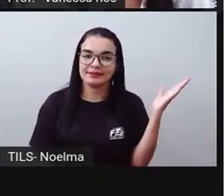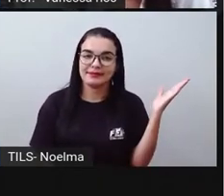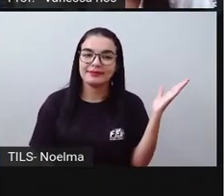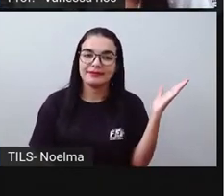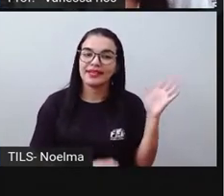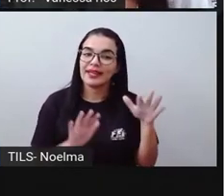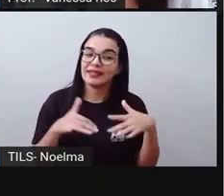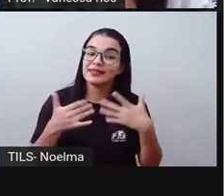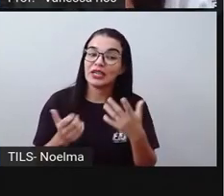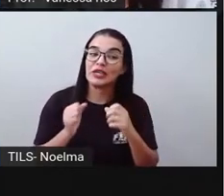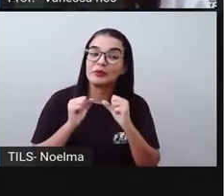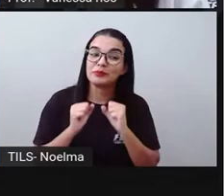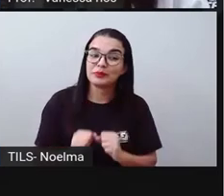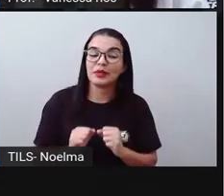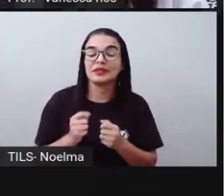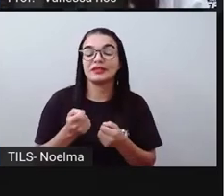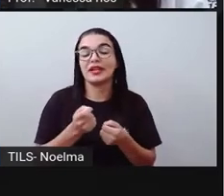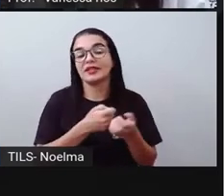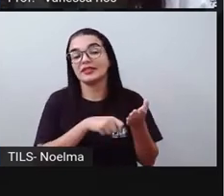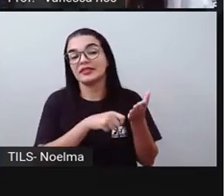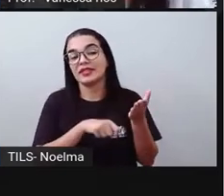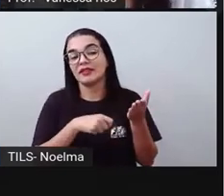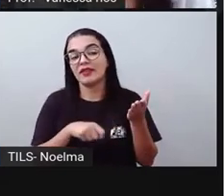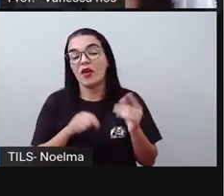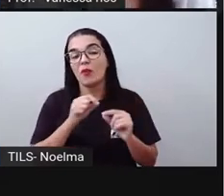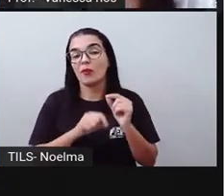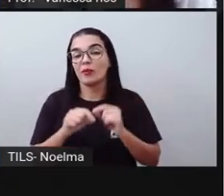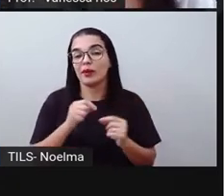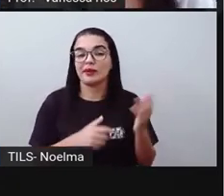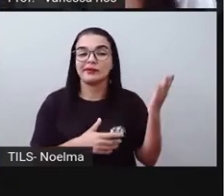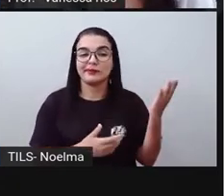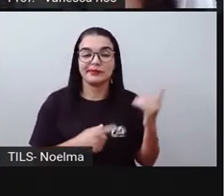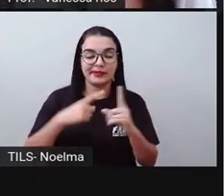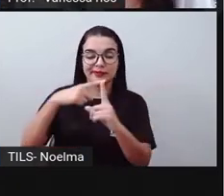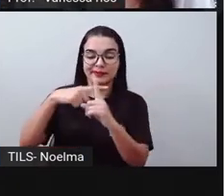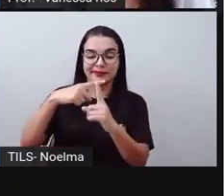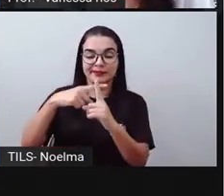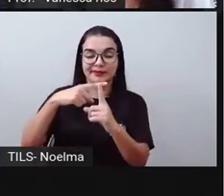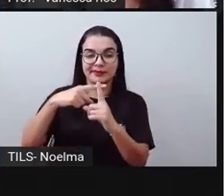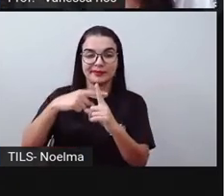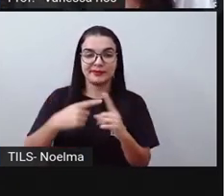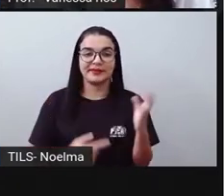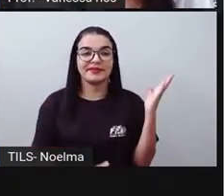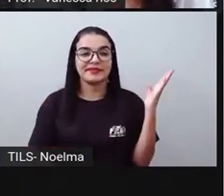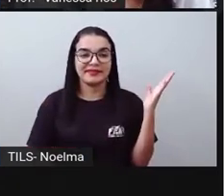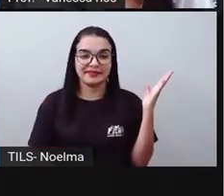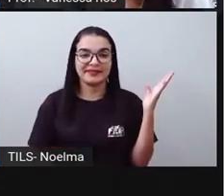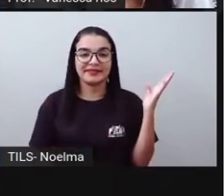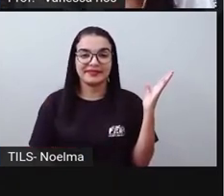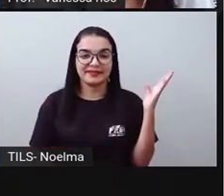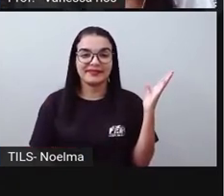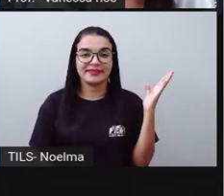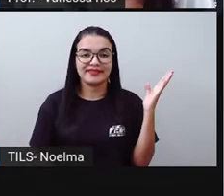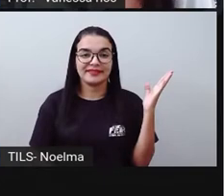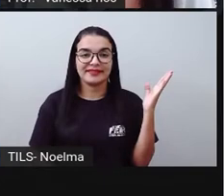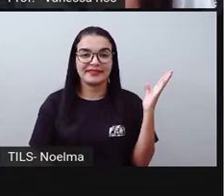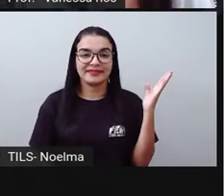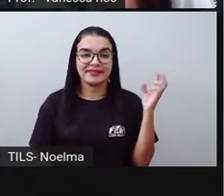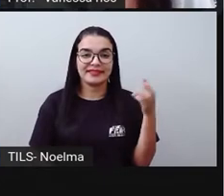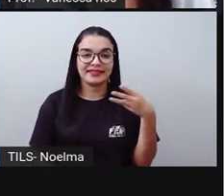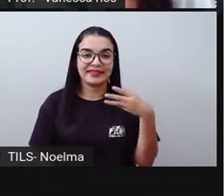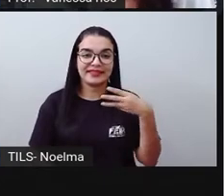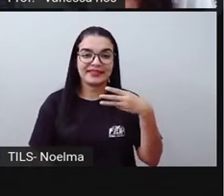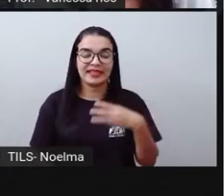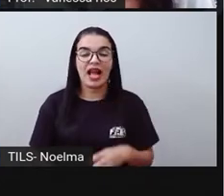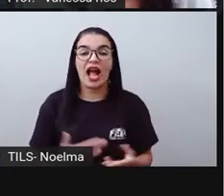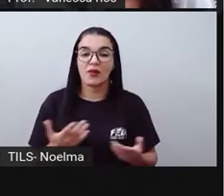Logo, podemos escrever a operação de adição da seguinte maneira. E aí a gente já